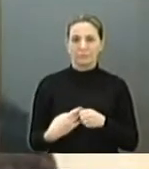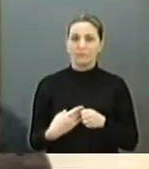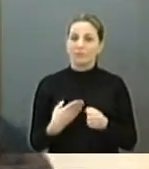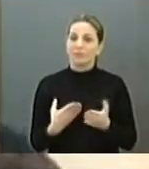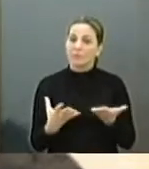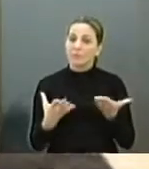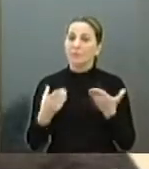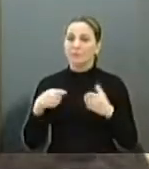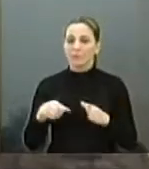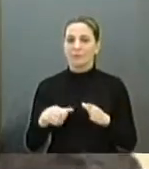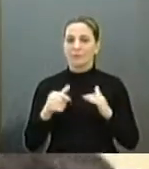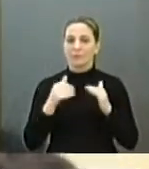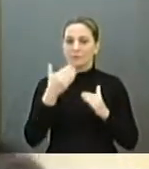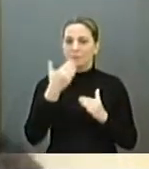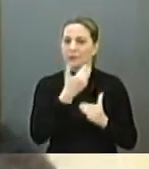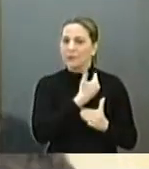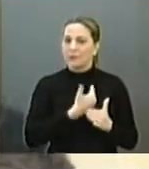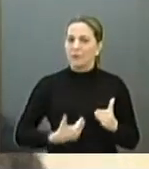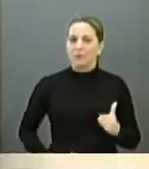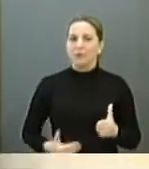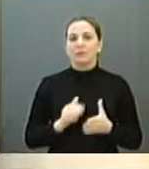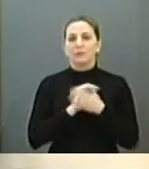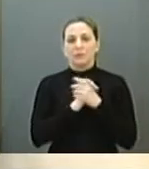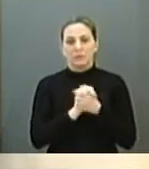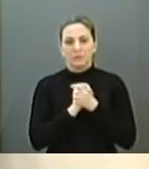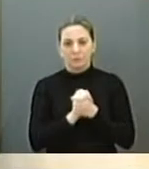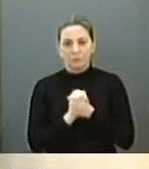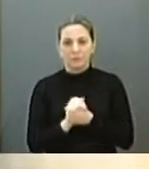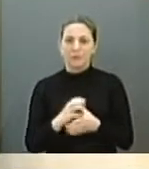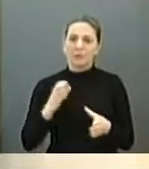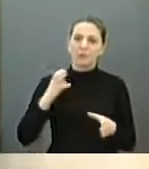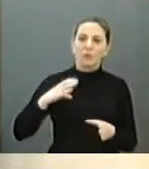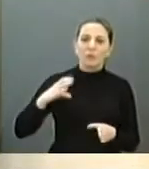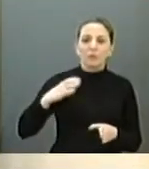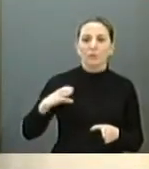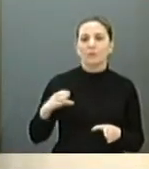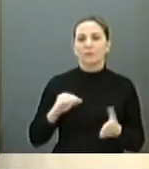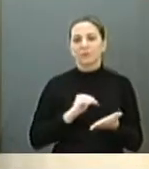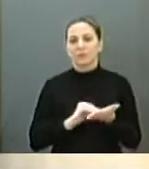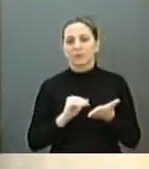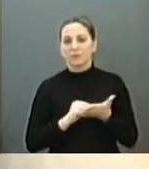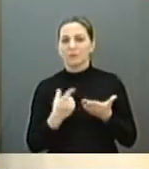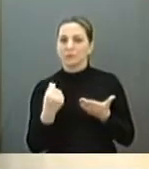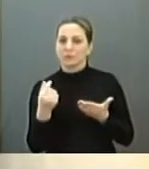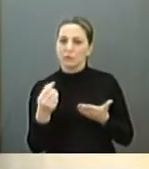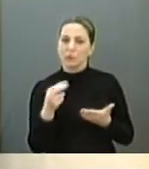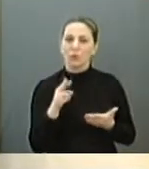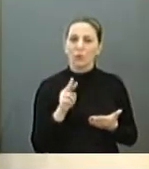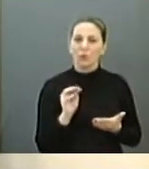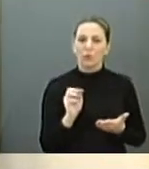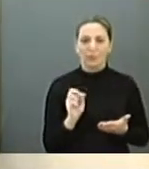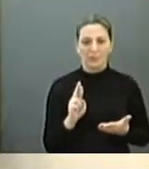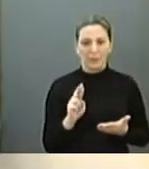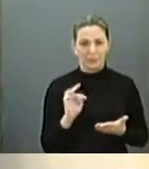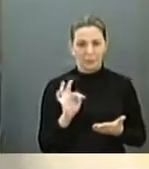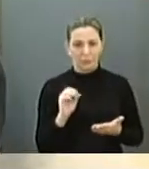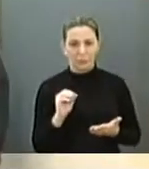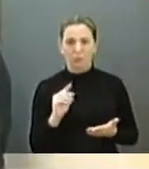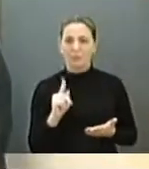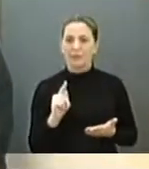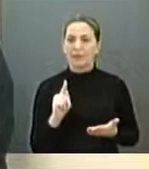publicamente, parabenizar a postura do secretário de finanças, Roberto Pereira, que veio aqui,